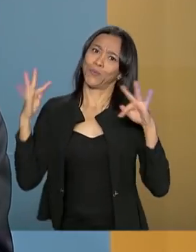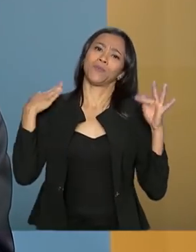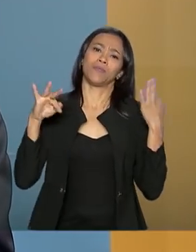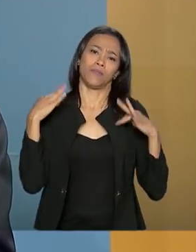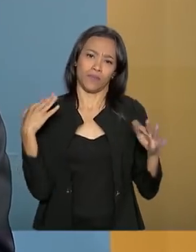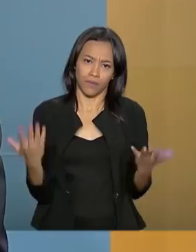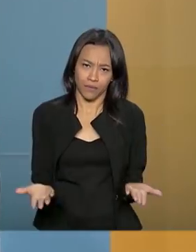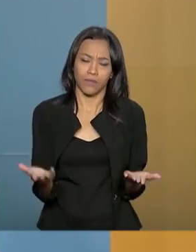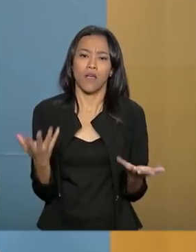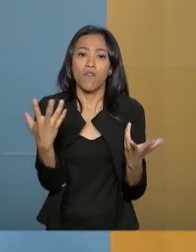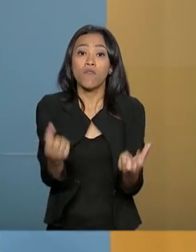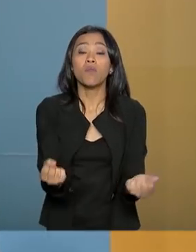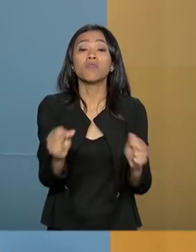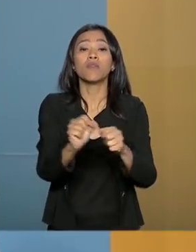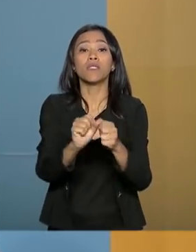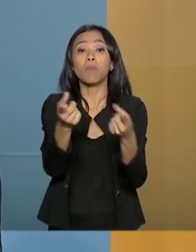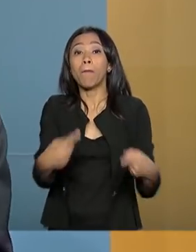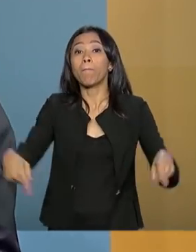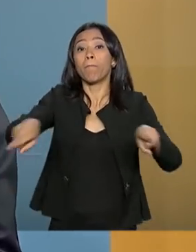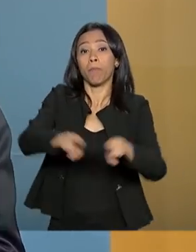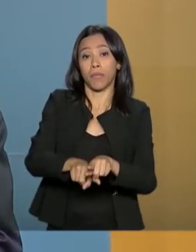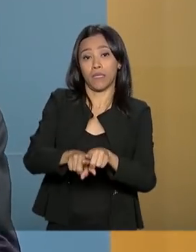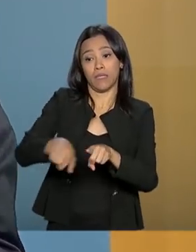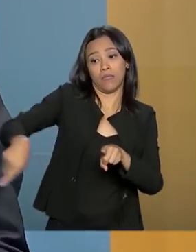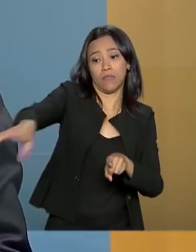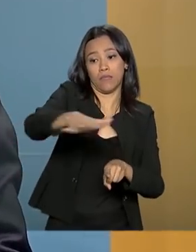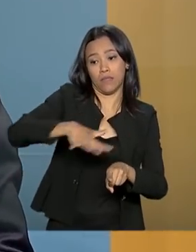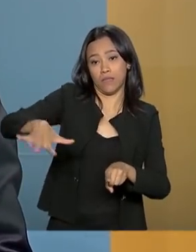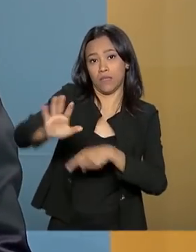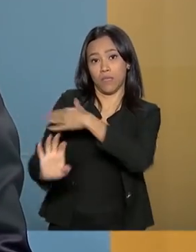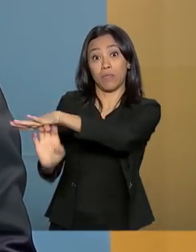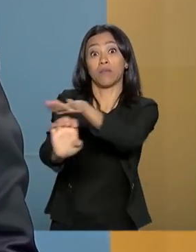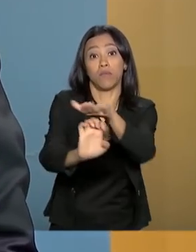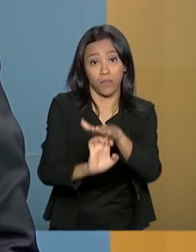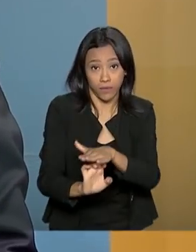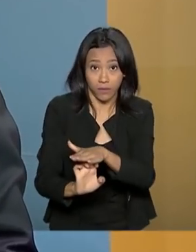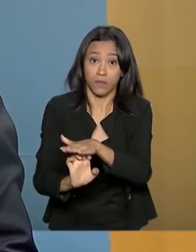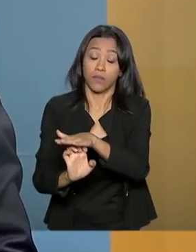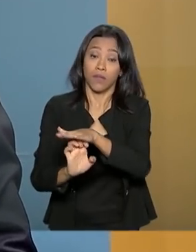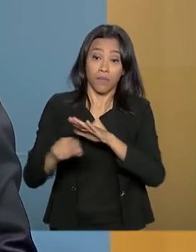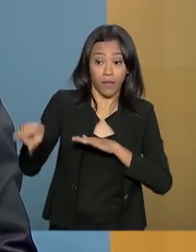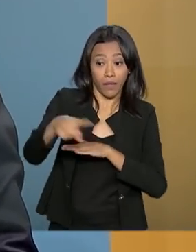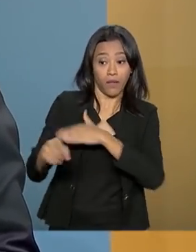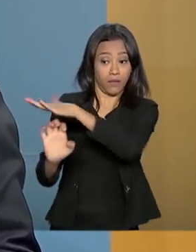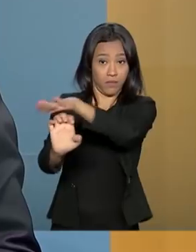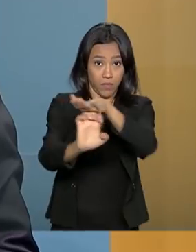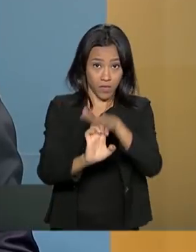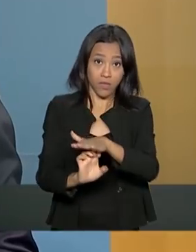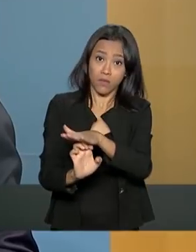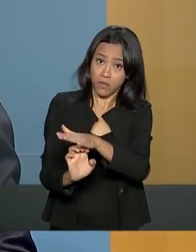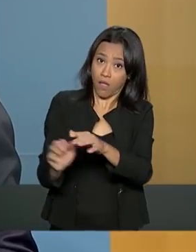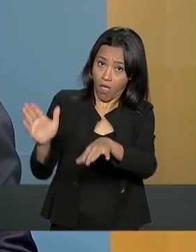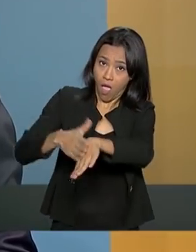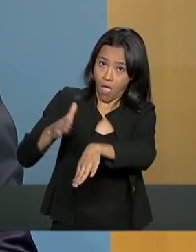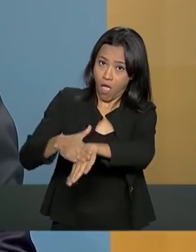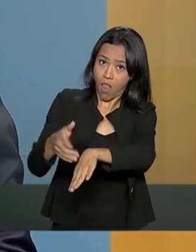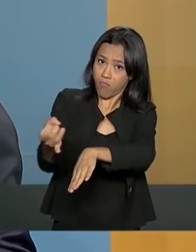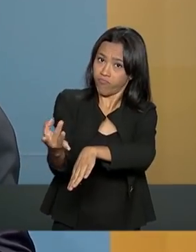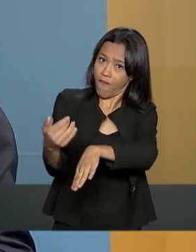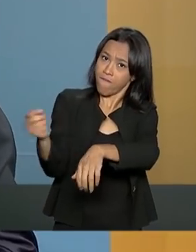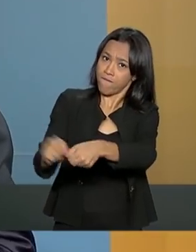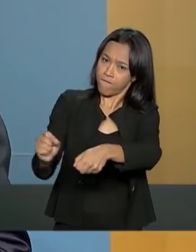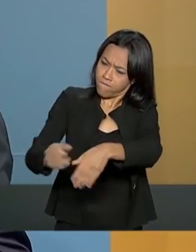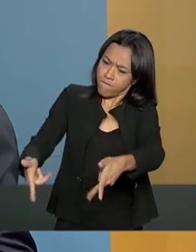de uma parceria com o setor privado. Conceder, portanto, para que o setor privado faça a exploração, que